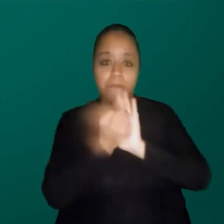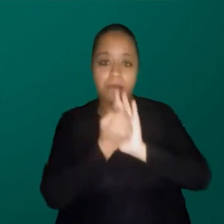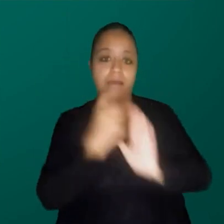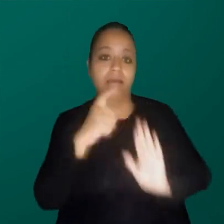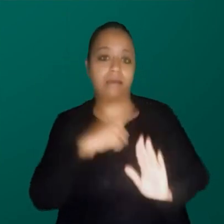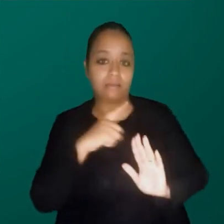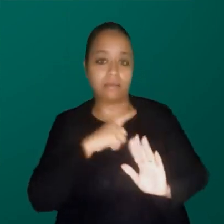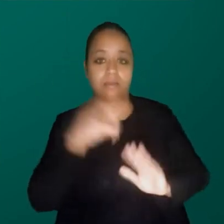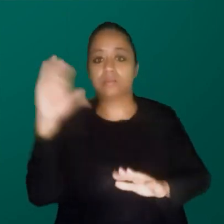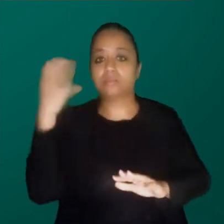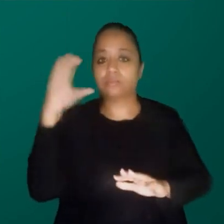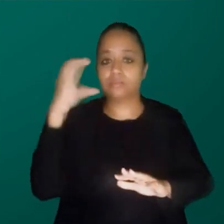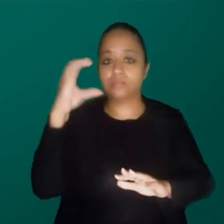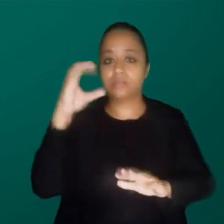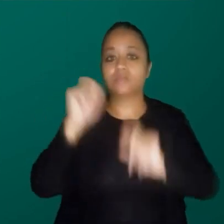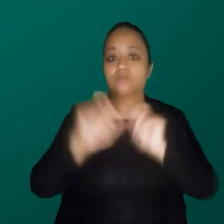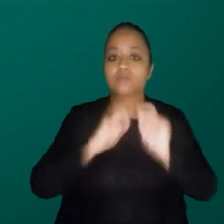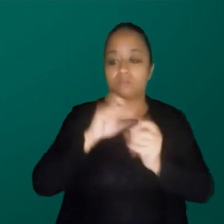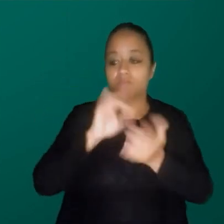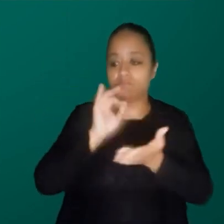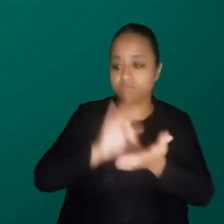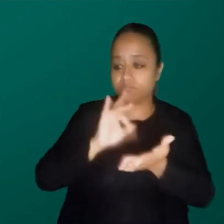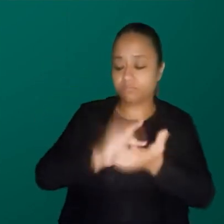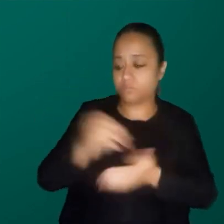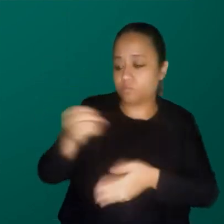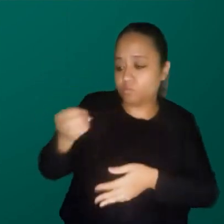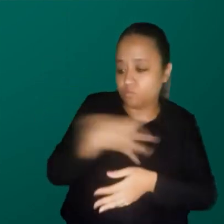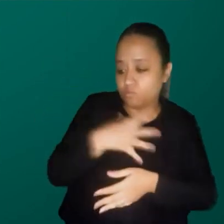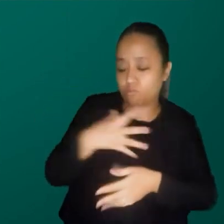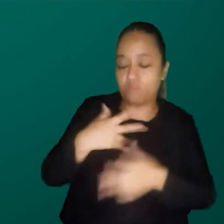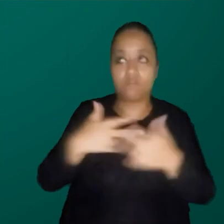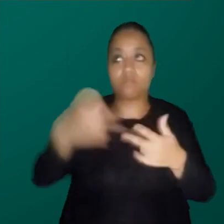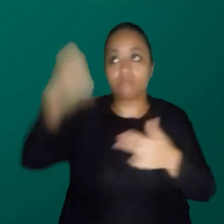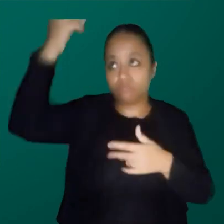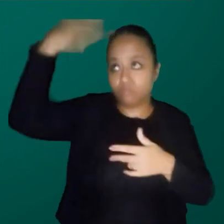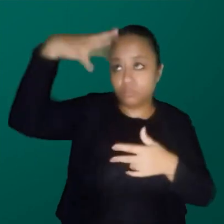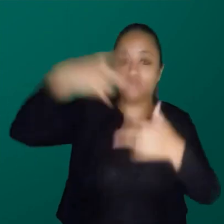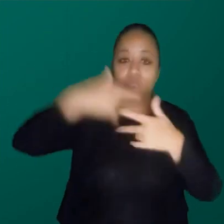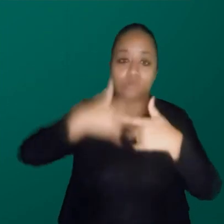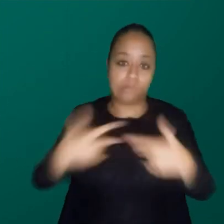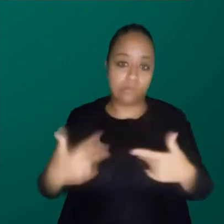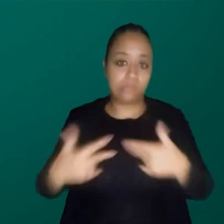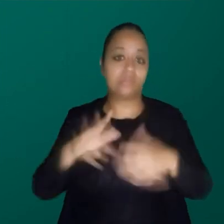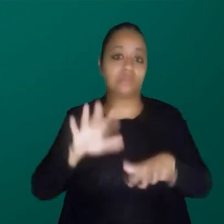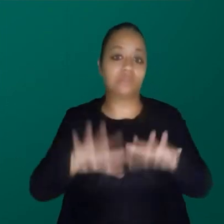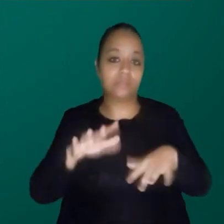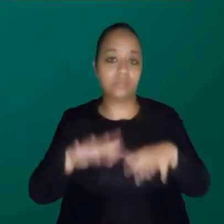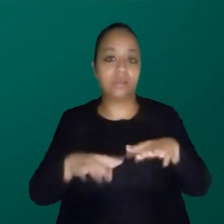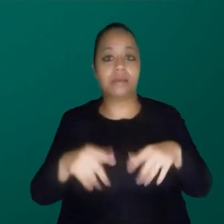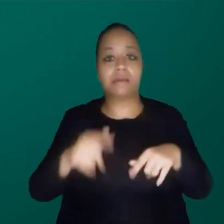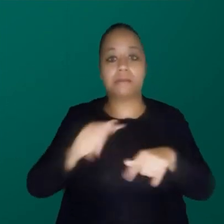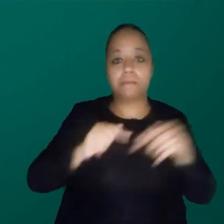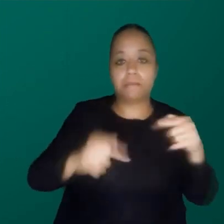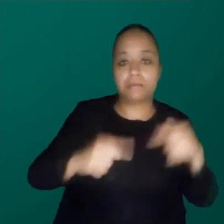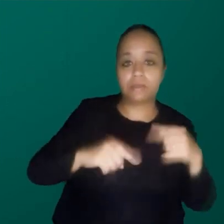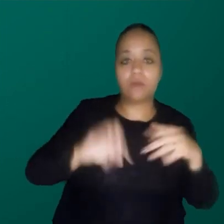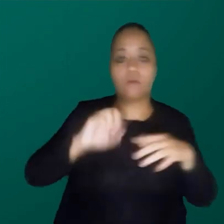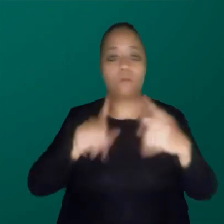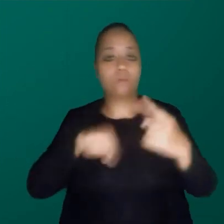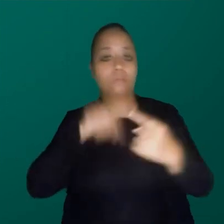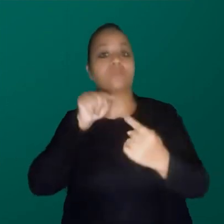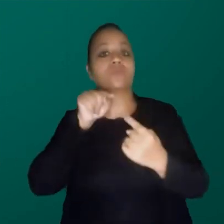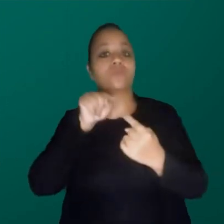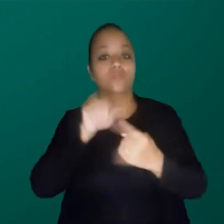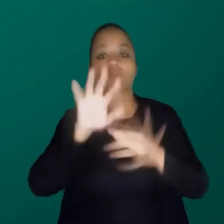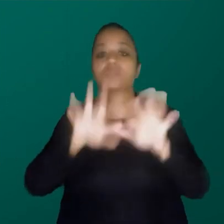lógica dessa ciência, dessa origem da ciência moderna, do mista, que vai querer ser sempre imparcial, objetiva, que não abre espaço para essa